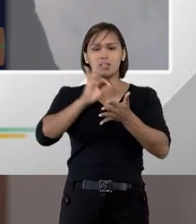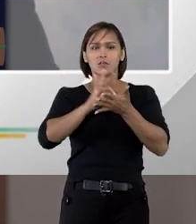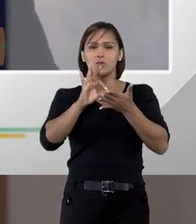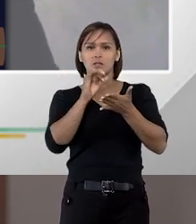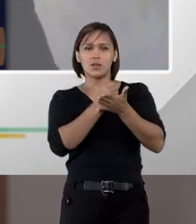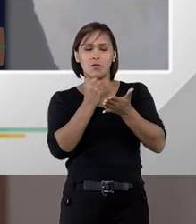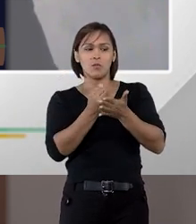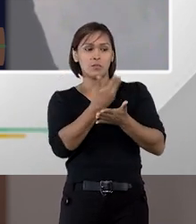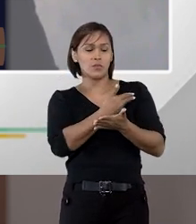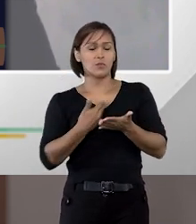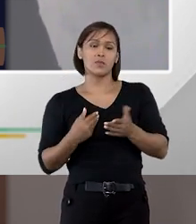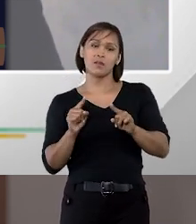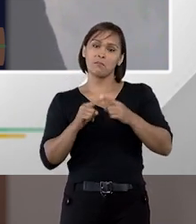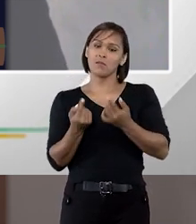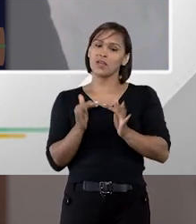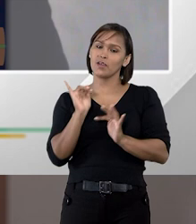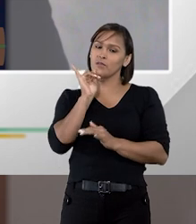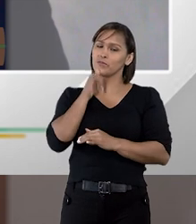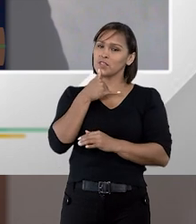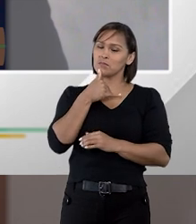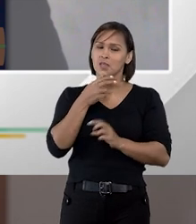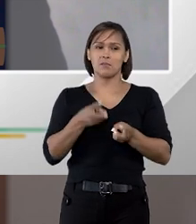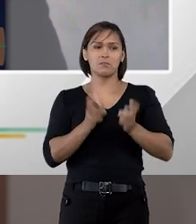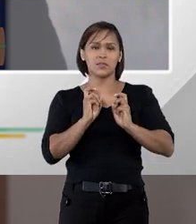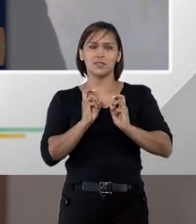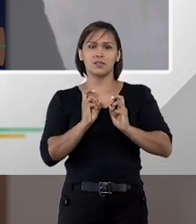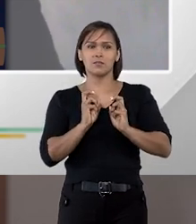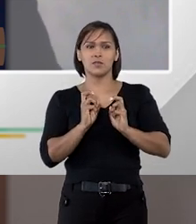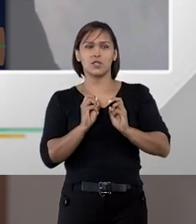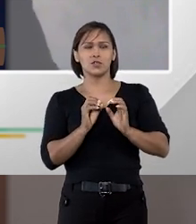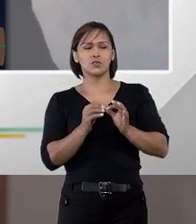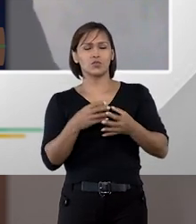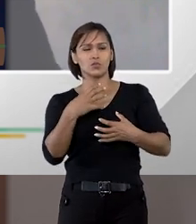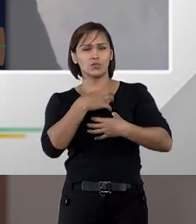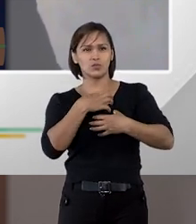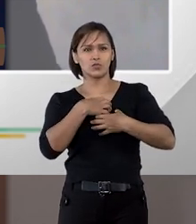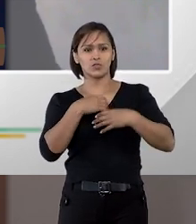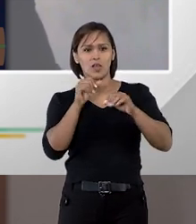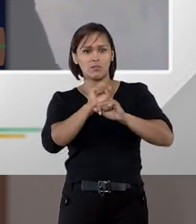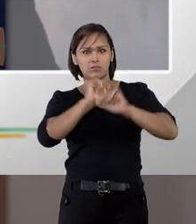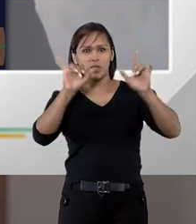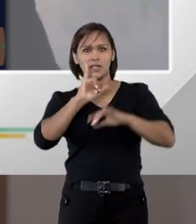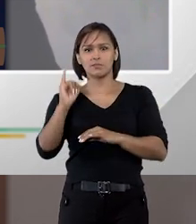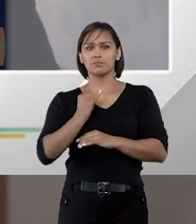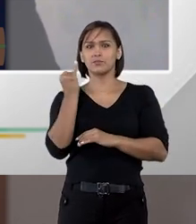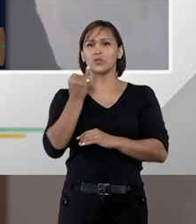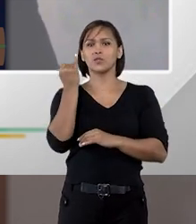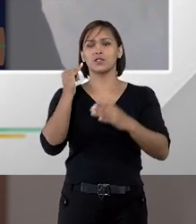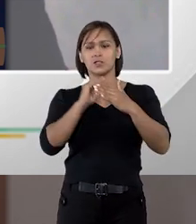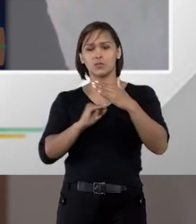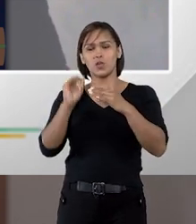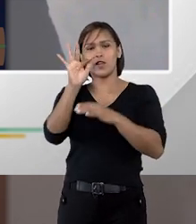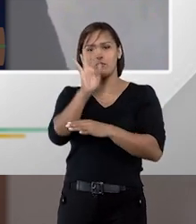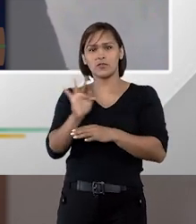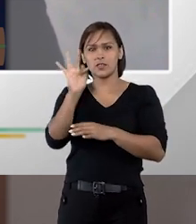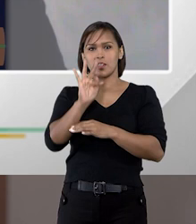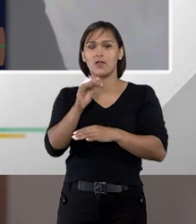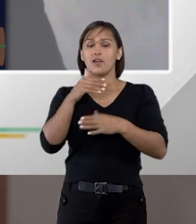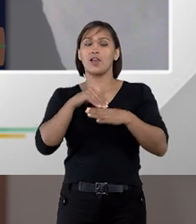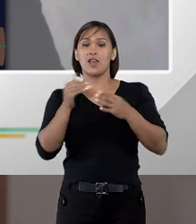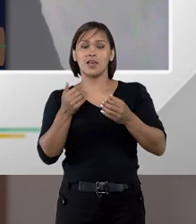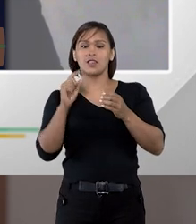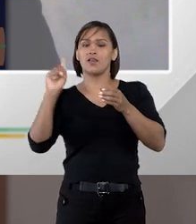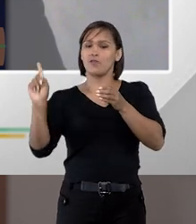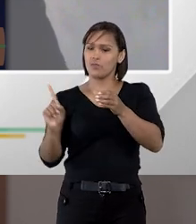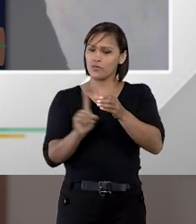contratações públicas, mas que, infelizmente, não eram observados de maneira intensa por determinados entes federados. No caso da